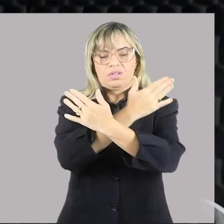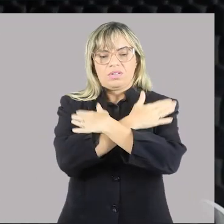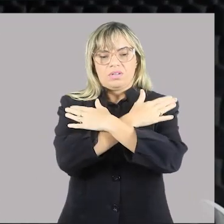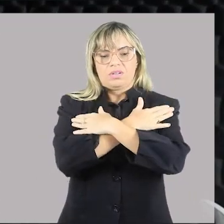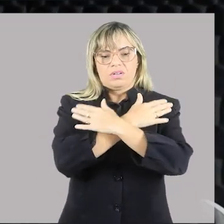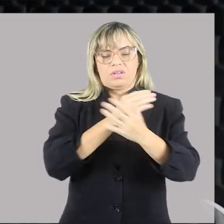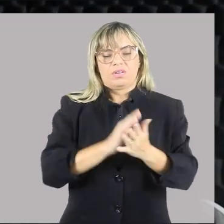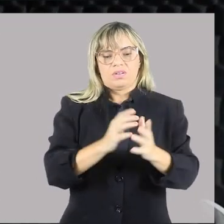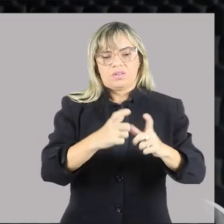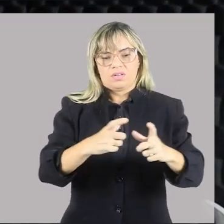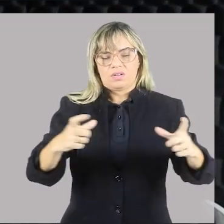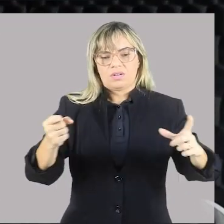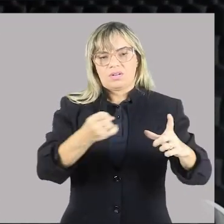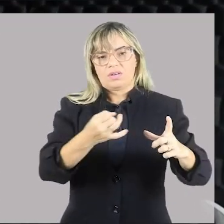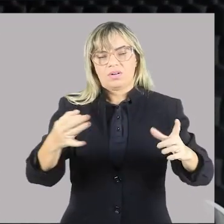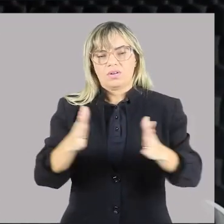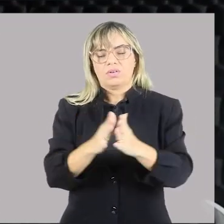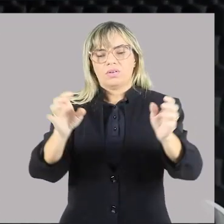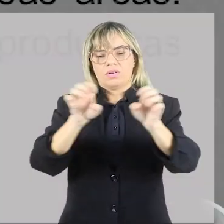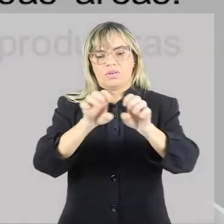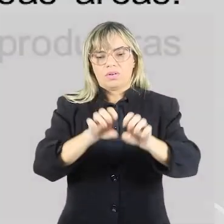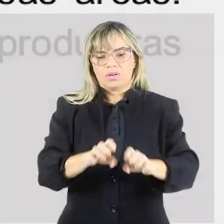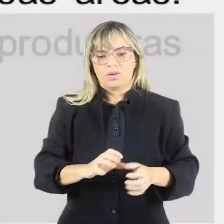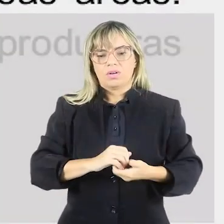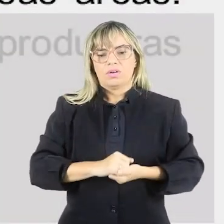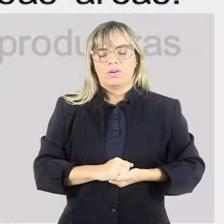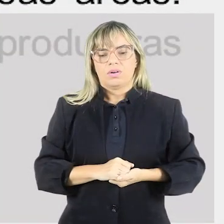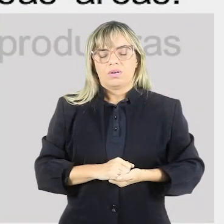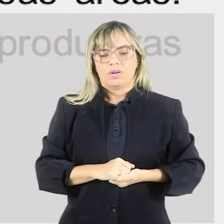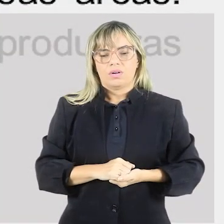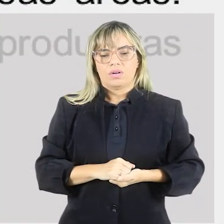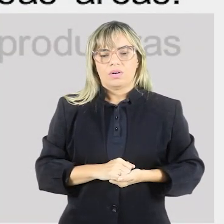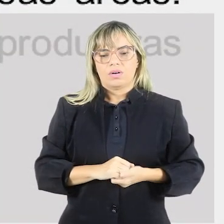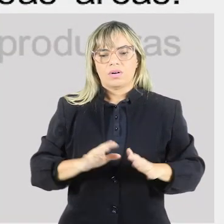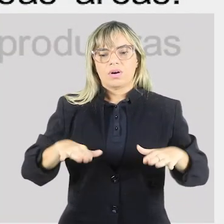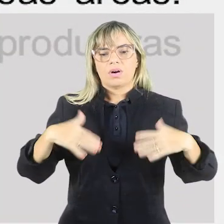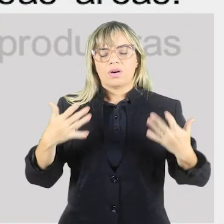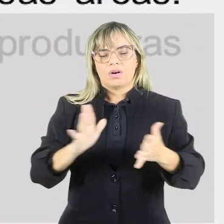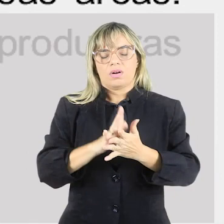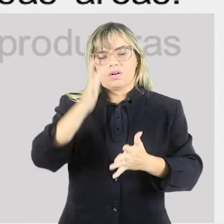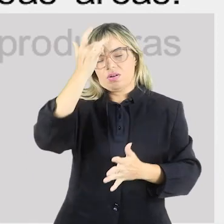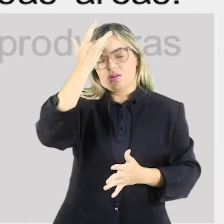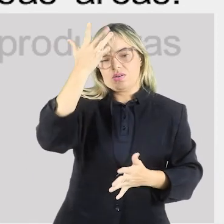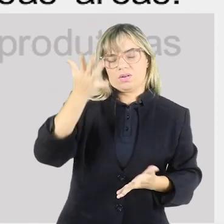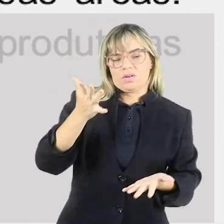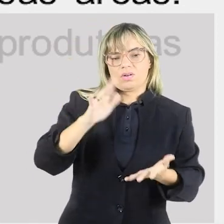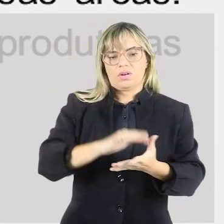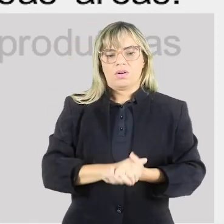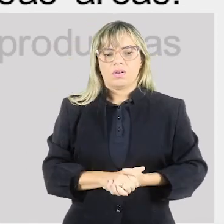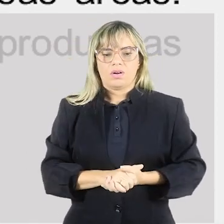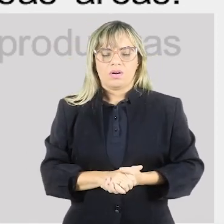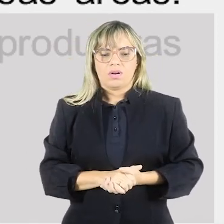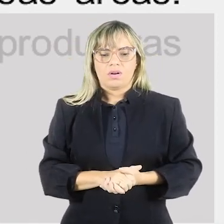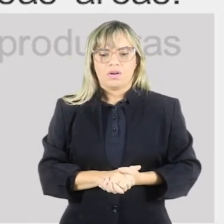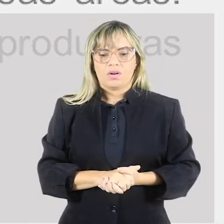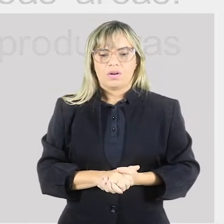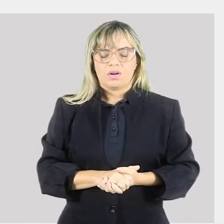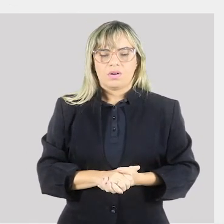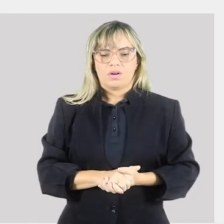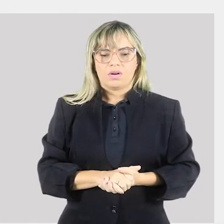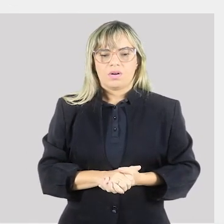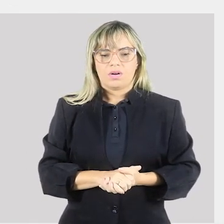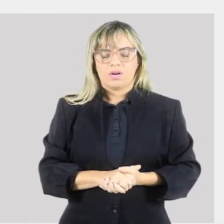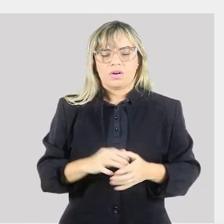Qual é o desemprego? Estrutural. Para facilitar a vida de estúdios e produtoras.